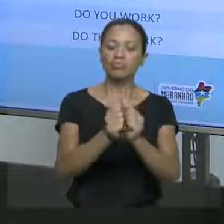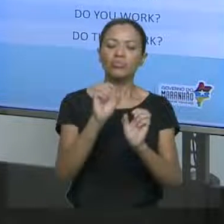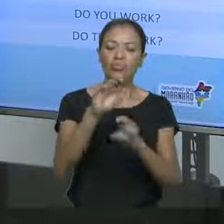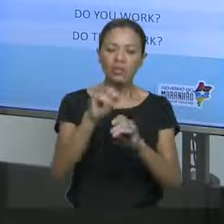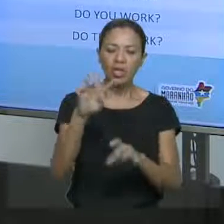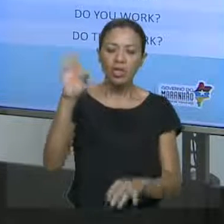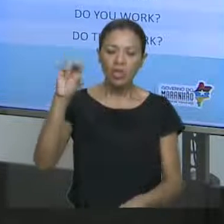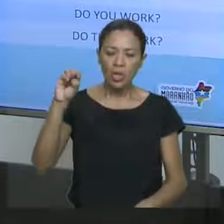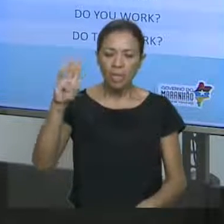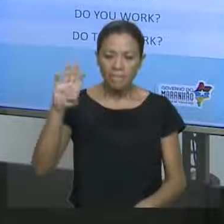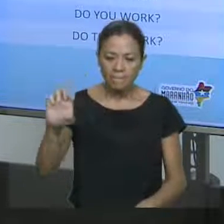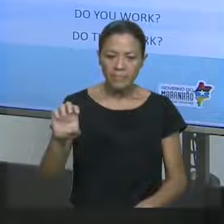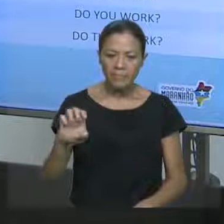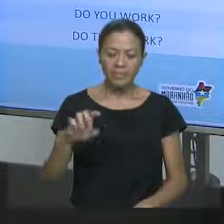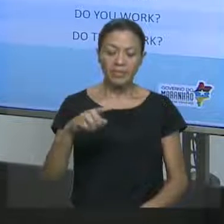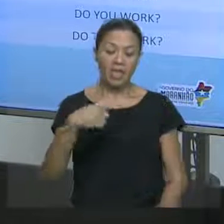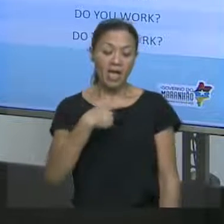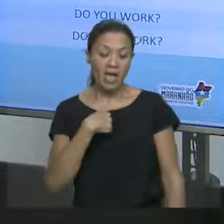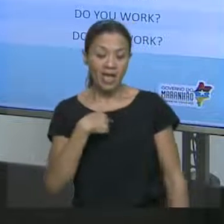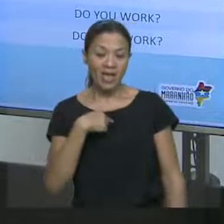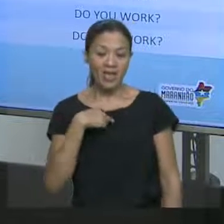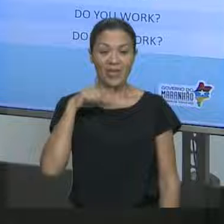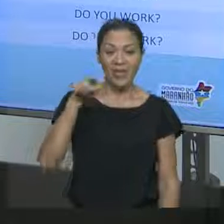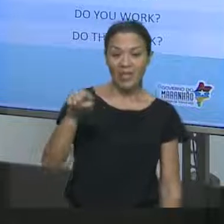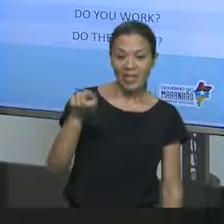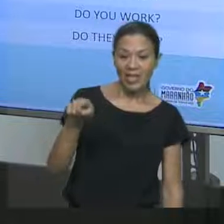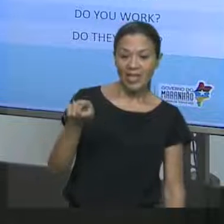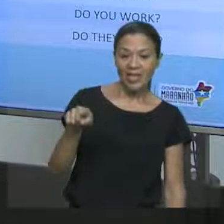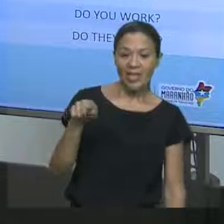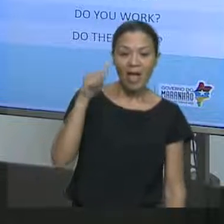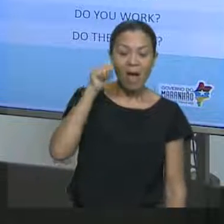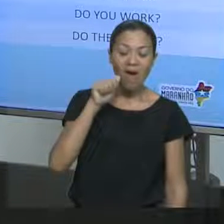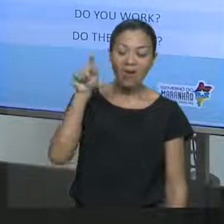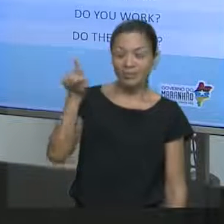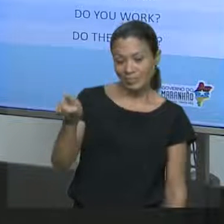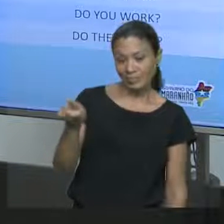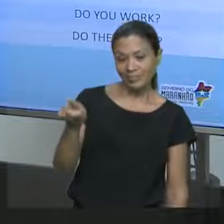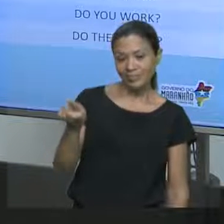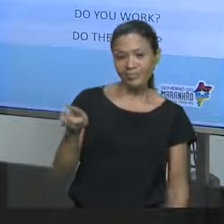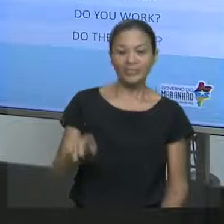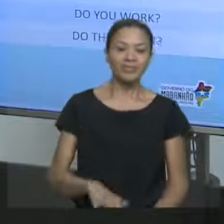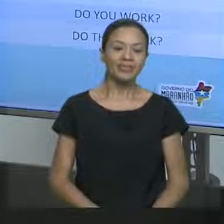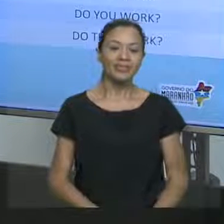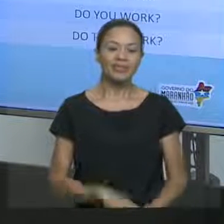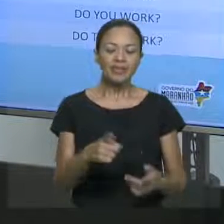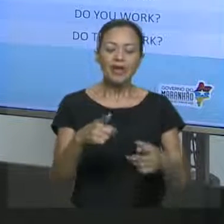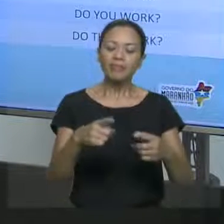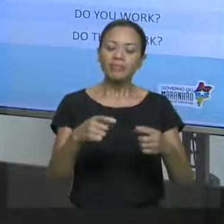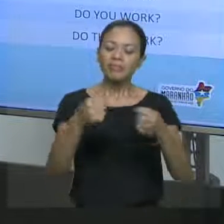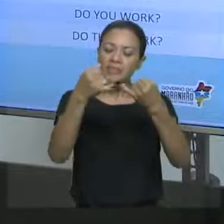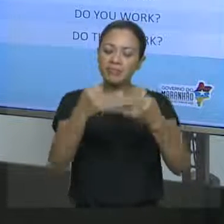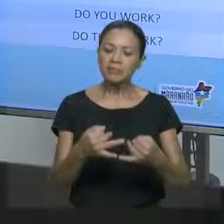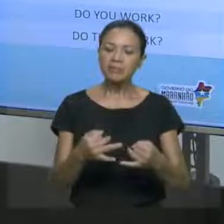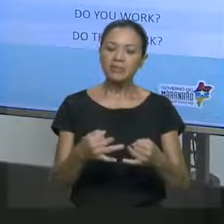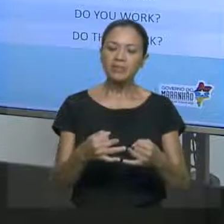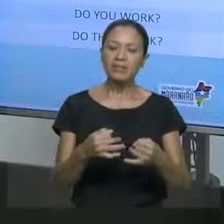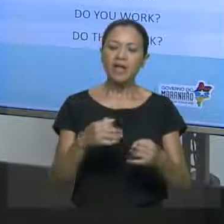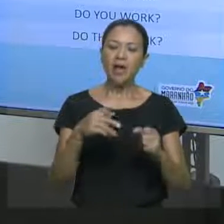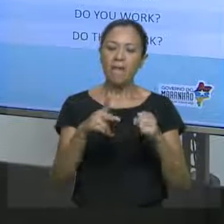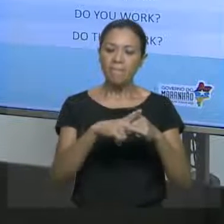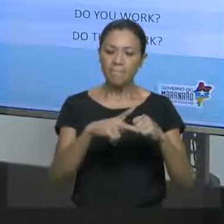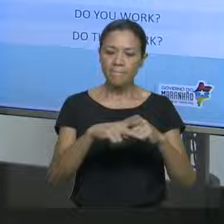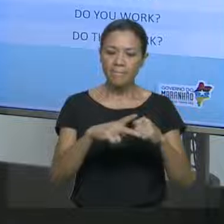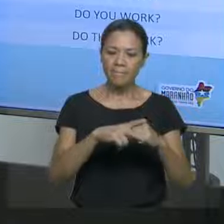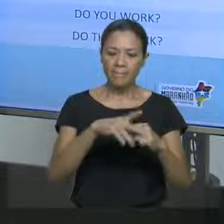eles? I, you, he, she, it, you, they, né? Então, vocês colocam esse pronome pessoal na ordem